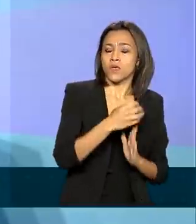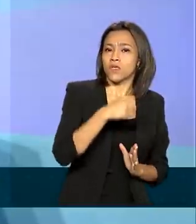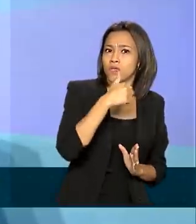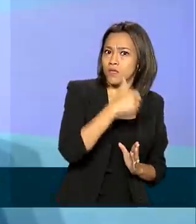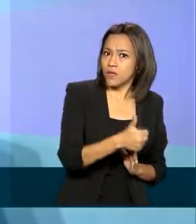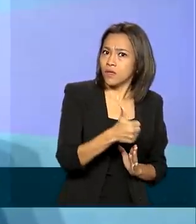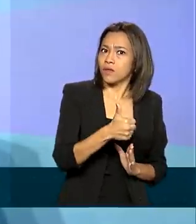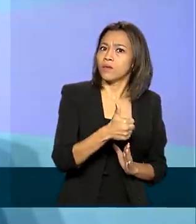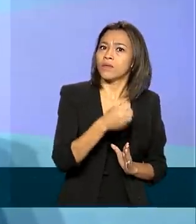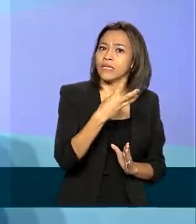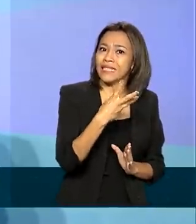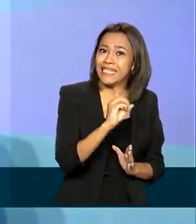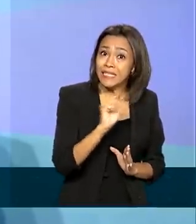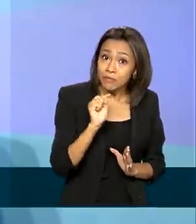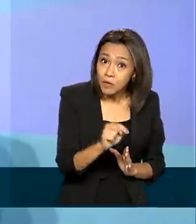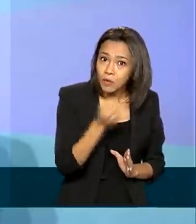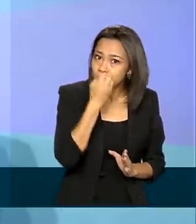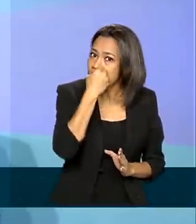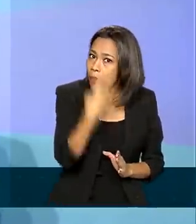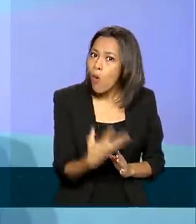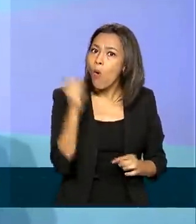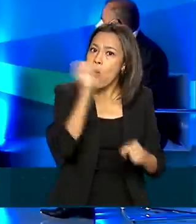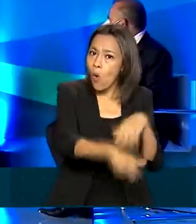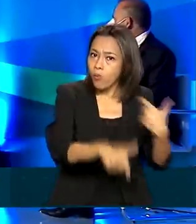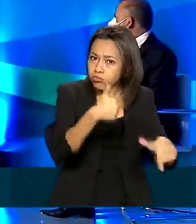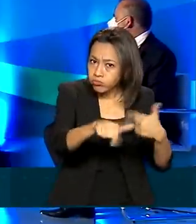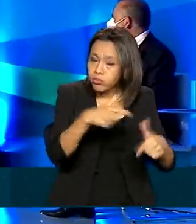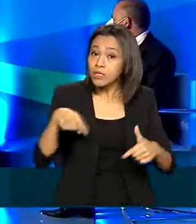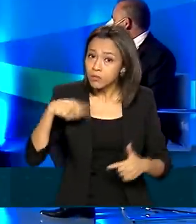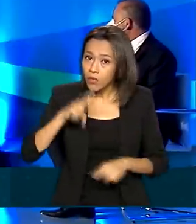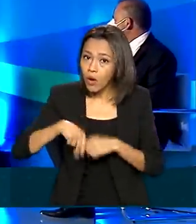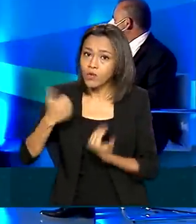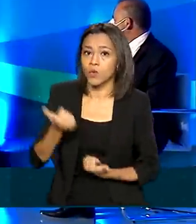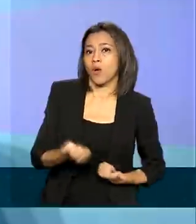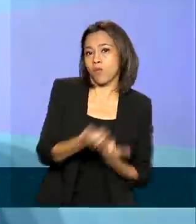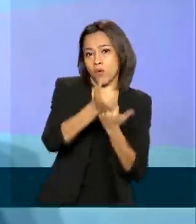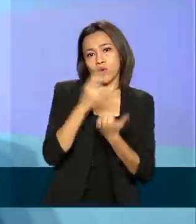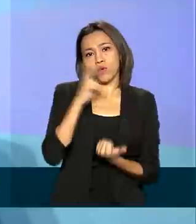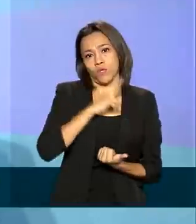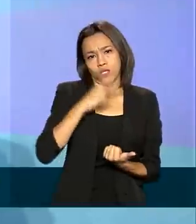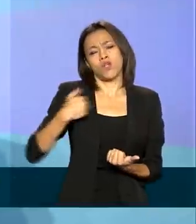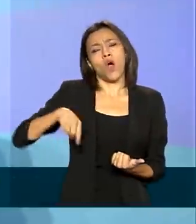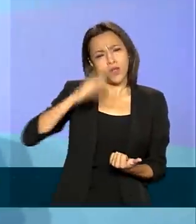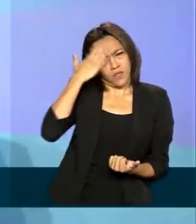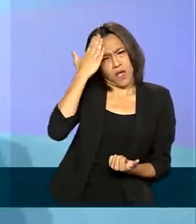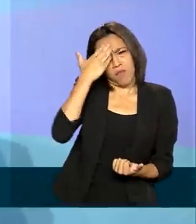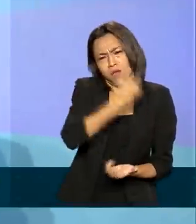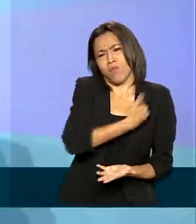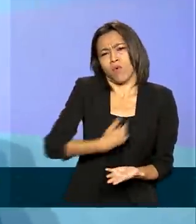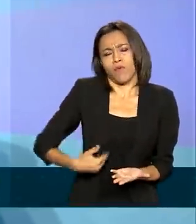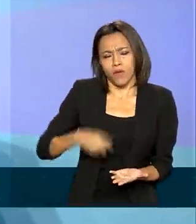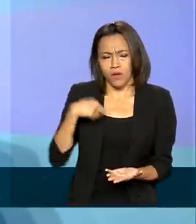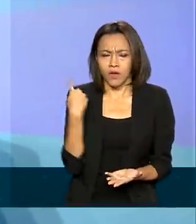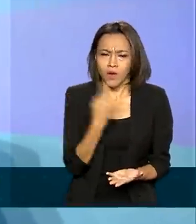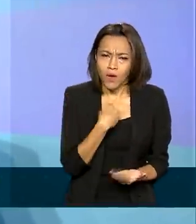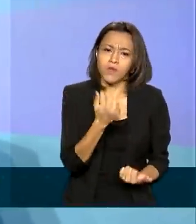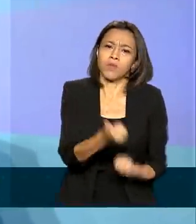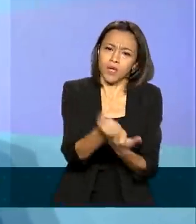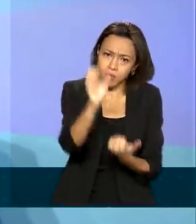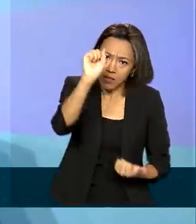muito bom, em parte impulsionado pelo auxílio emergencial, sabemos isso. E nós estamos investindo sim,